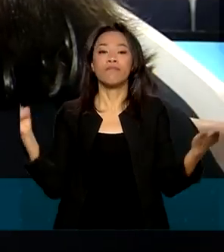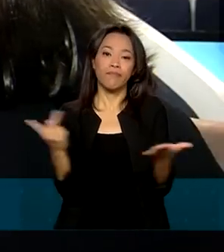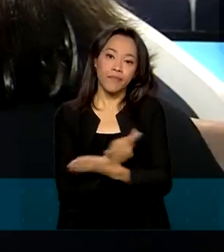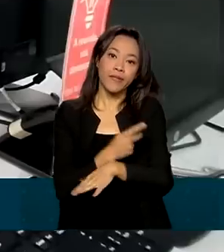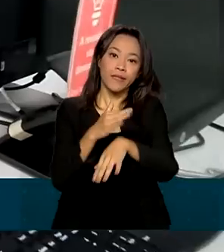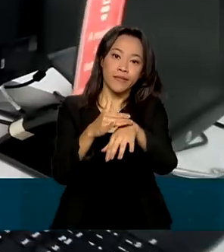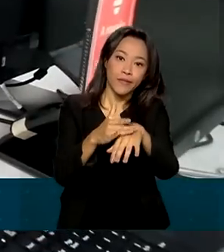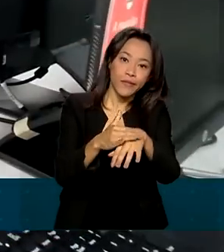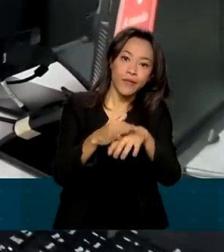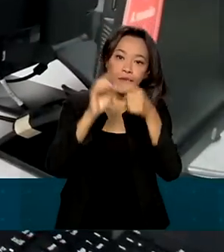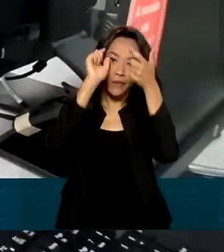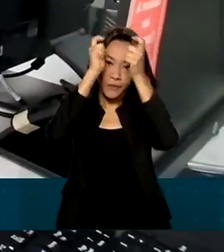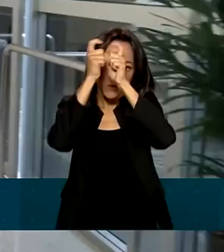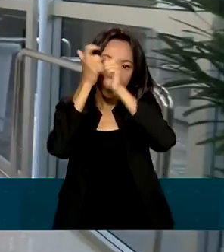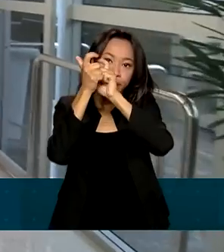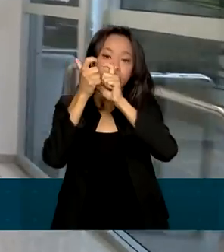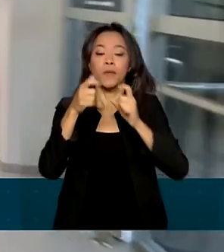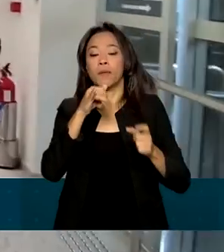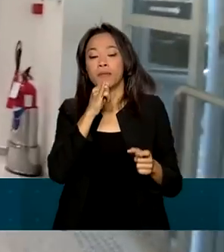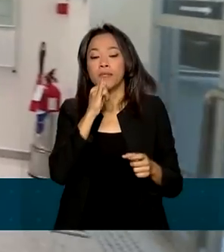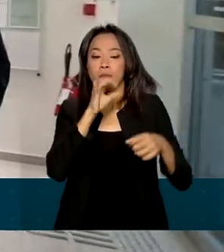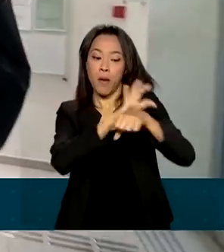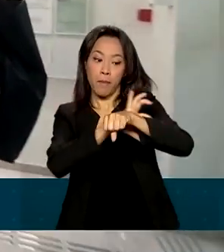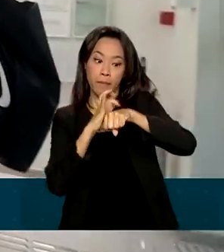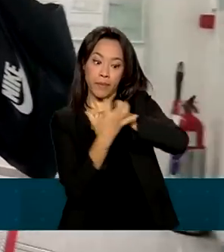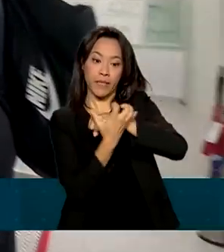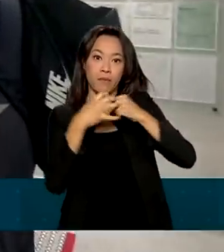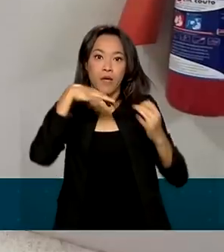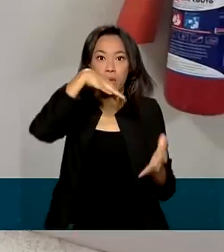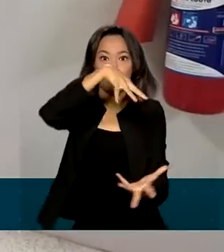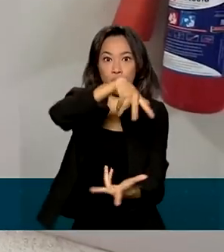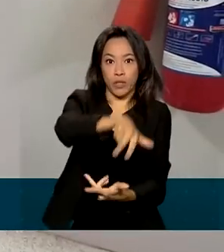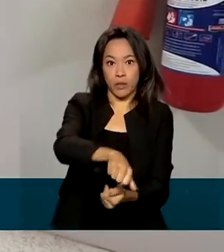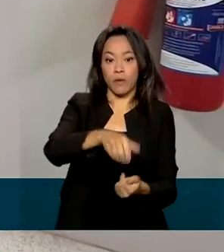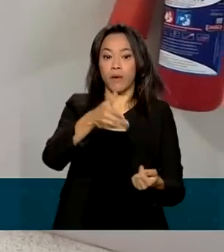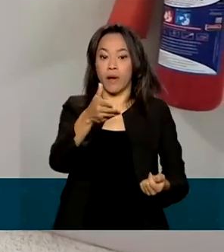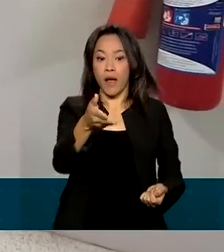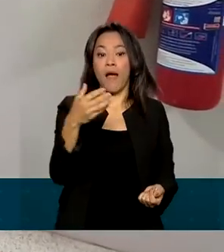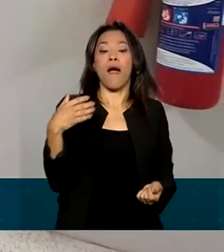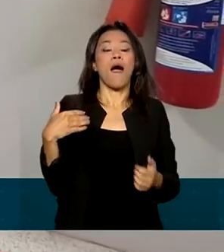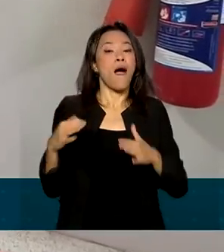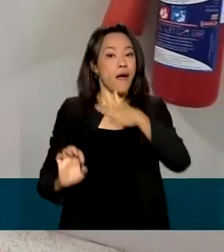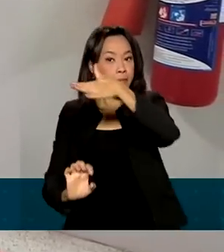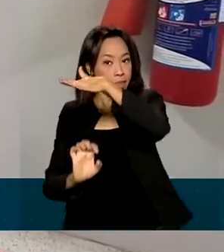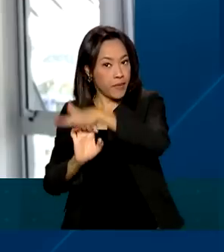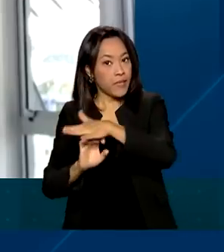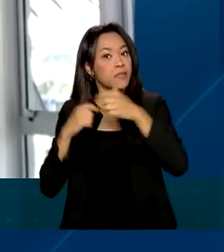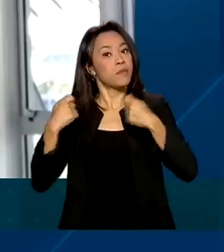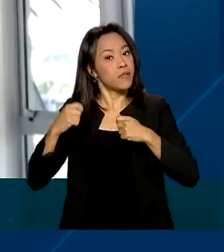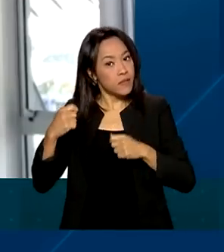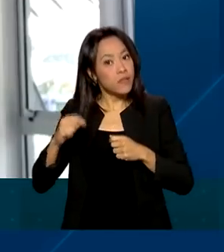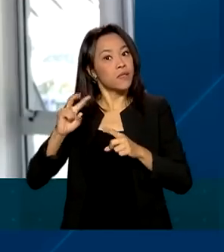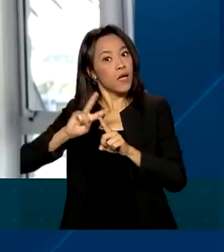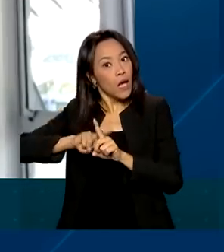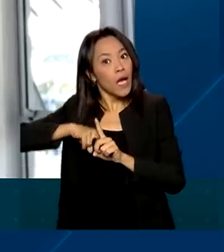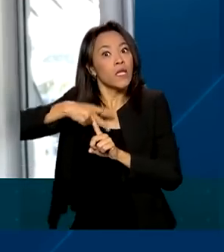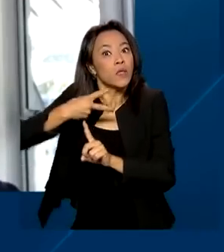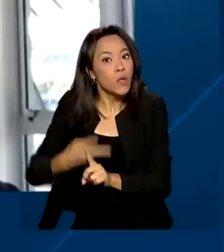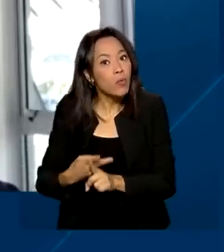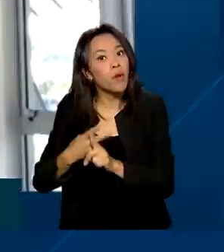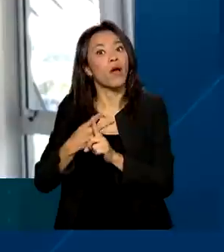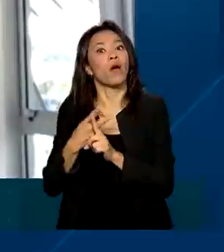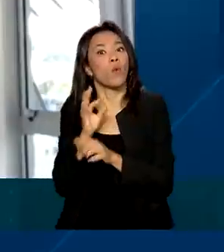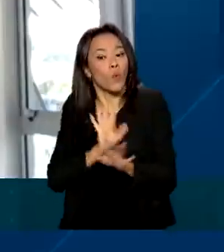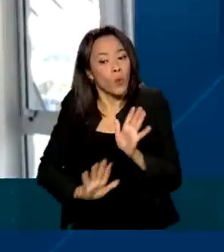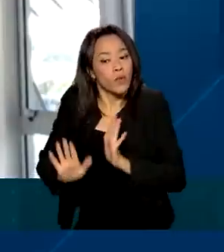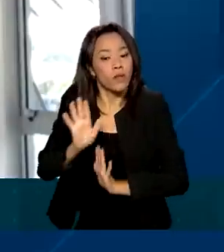distúrbios. No caso de uma pandemia mundial, a empresa deve multiplicar o cuidado. Promover o trabalho decente e sustentável